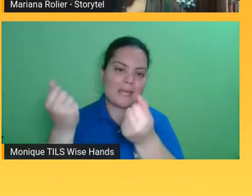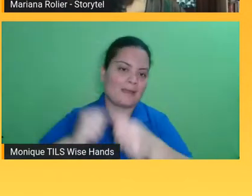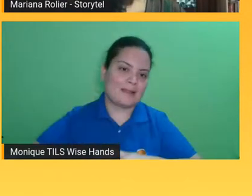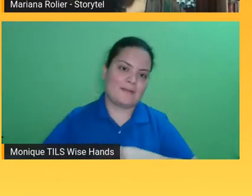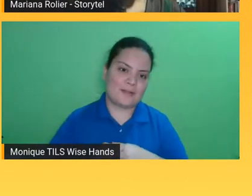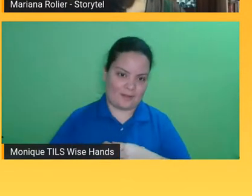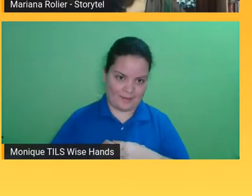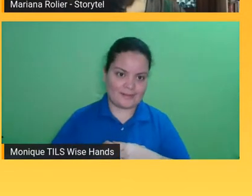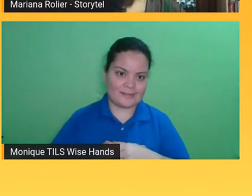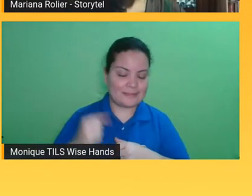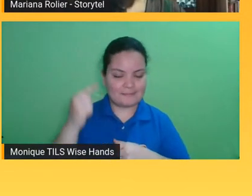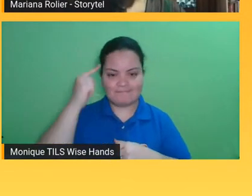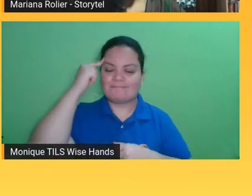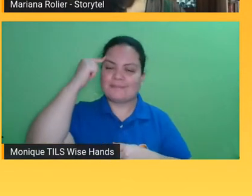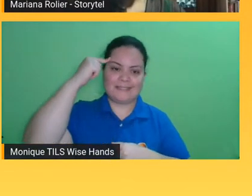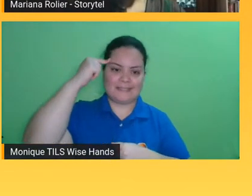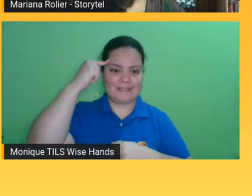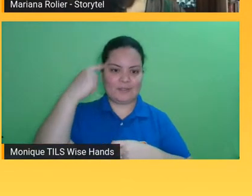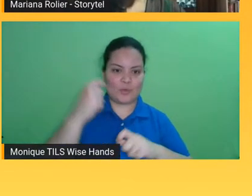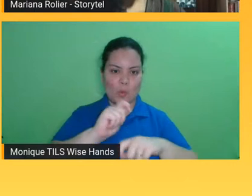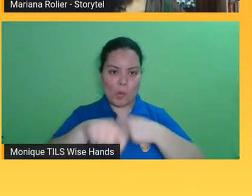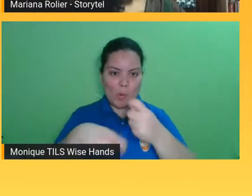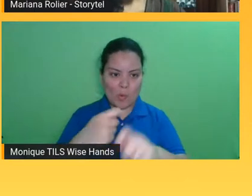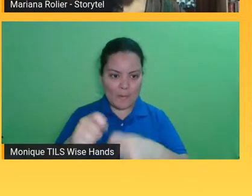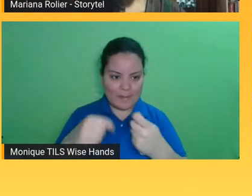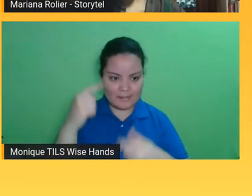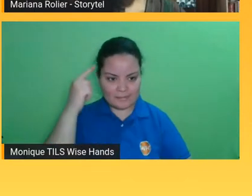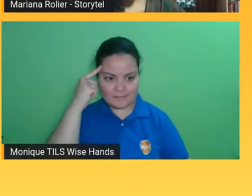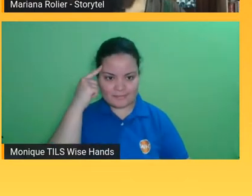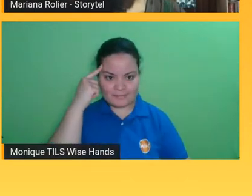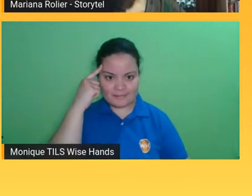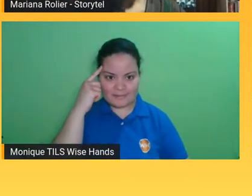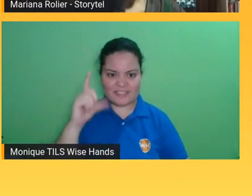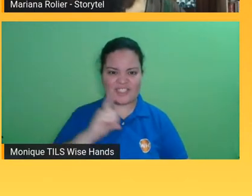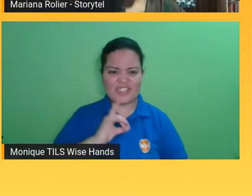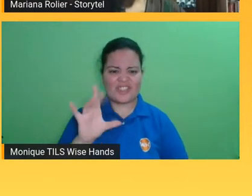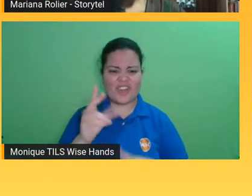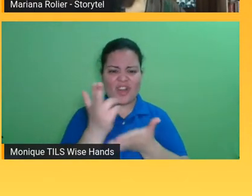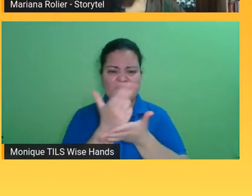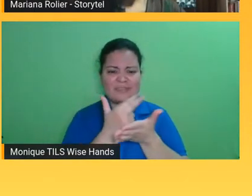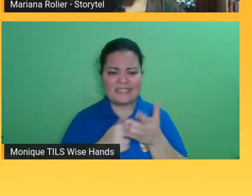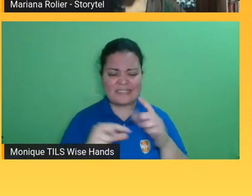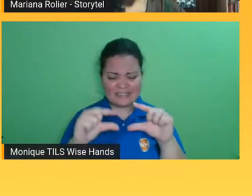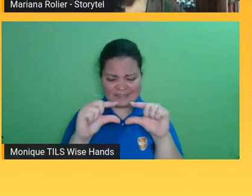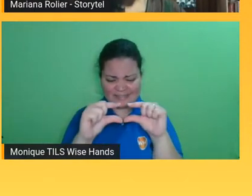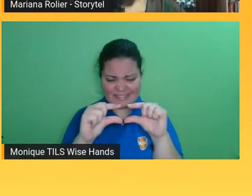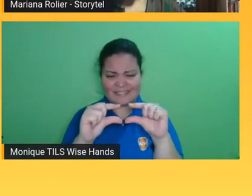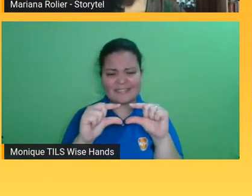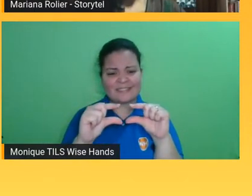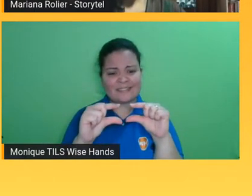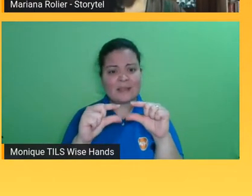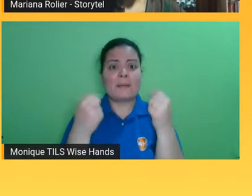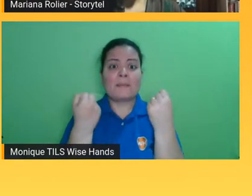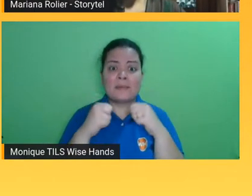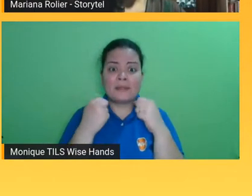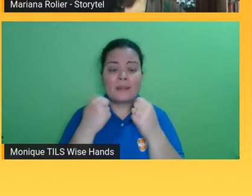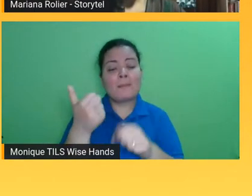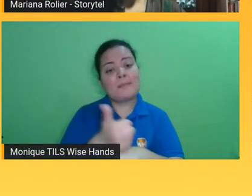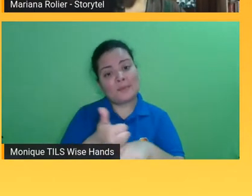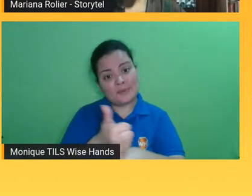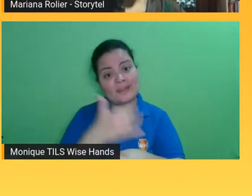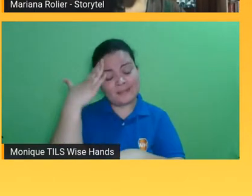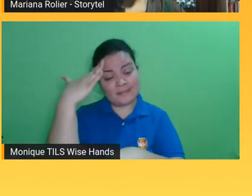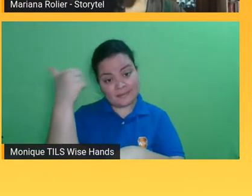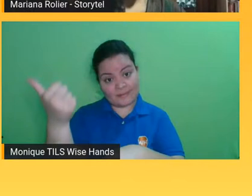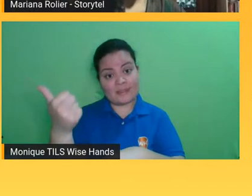no e-commerce agora que a gente só tem uma imagenzinha deste tamanho a gente precisa de profissionais que saibam fazer coisas que